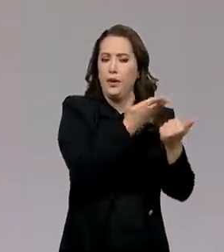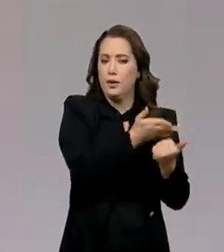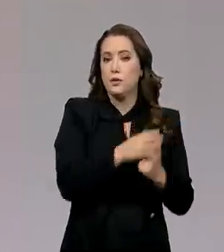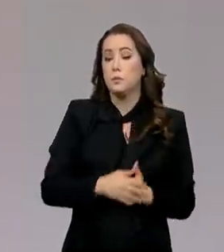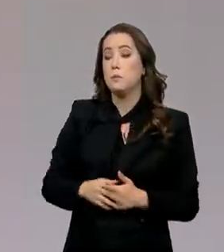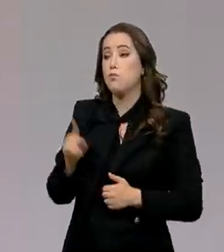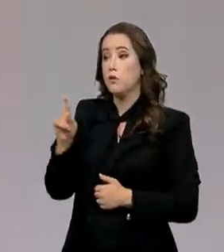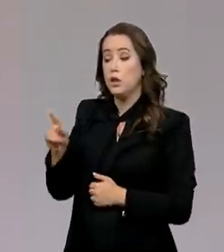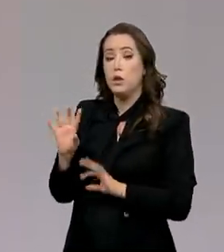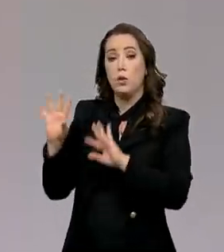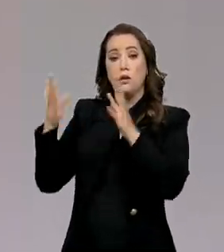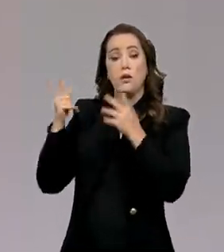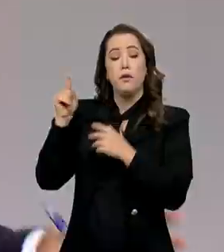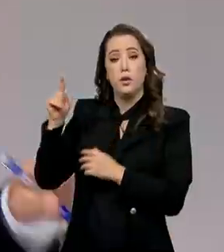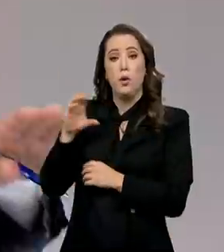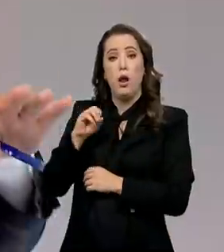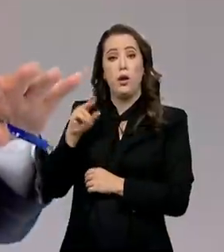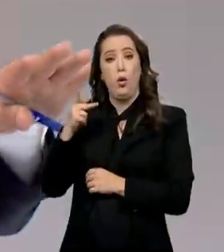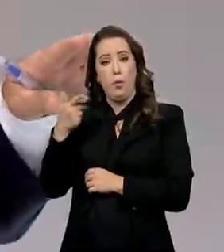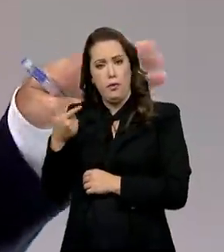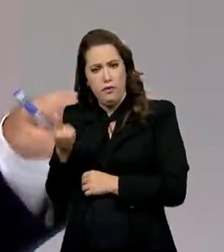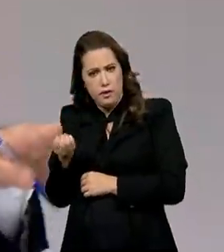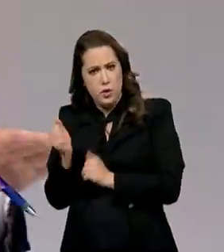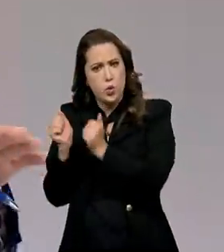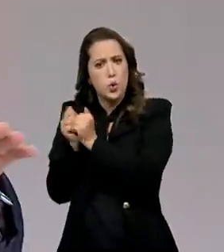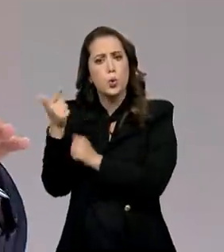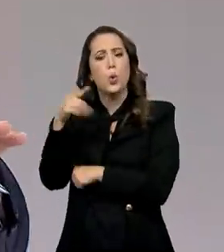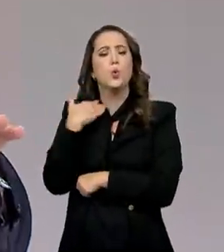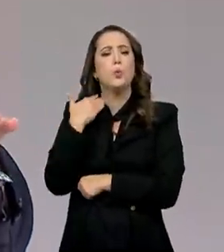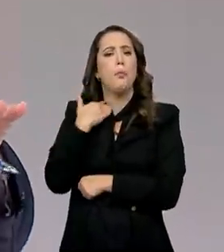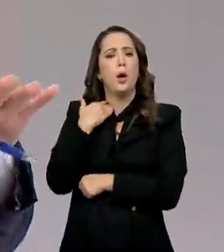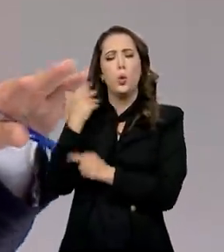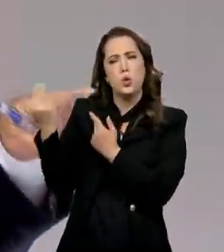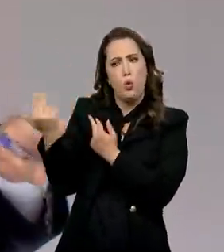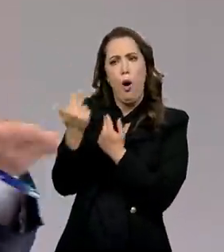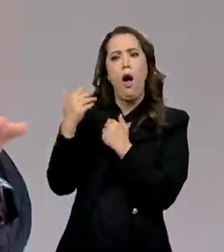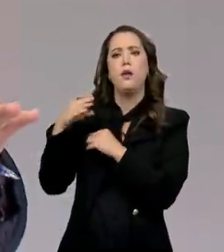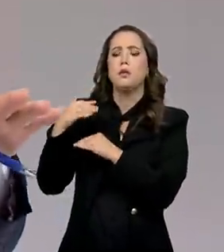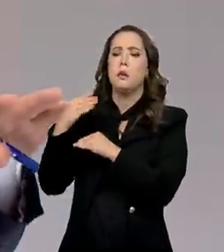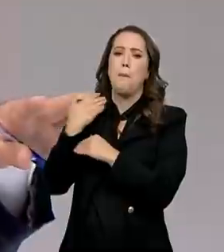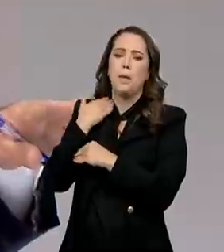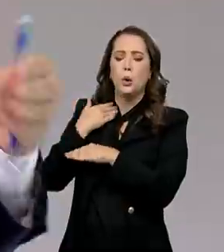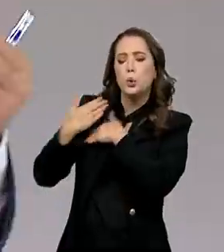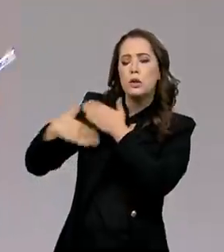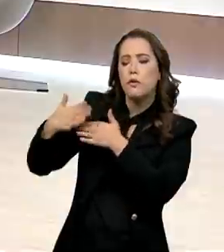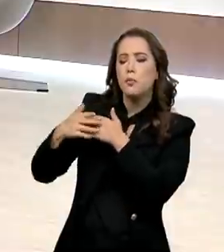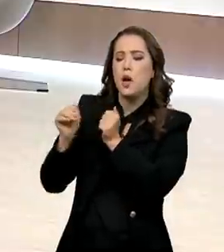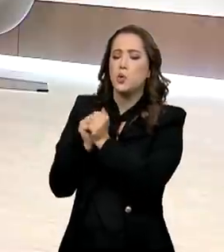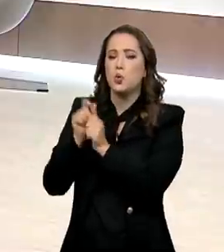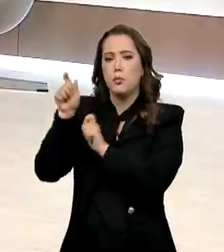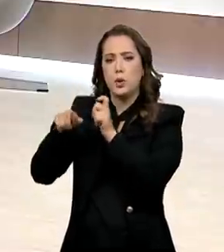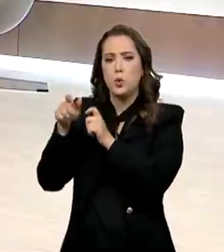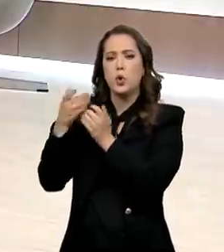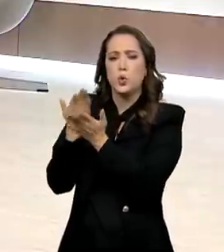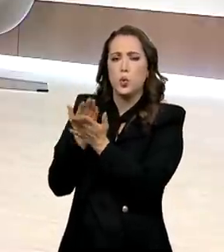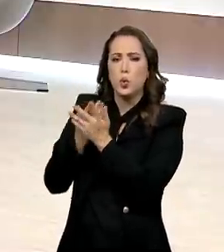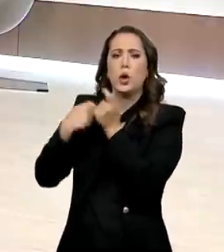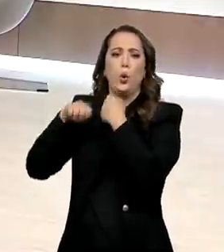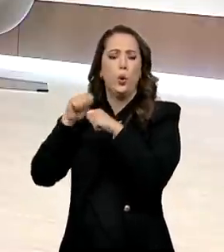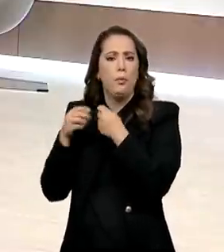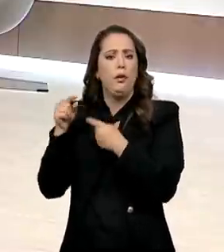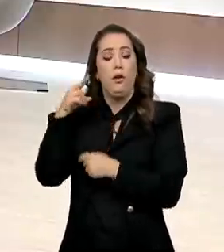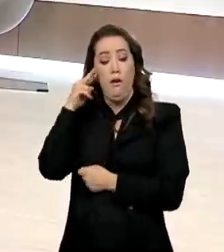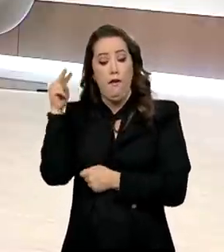COP26 com outros bancos de desenvolvimento, economistas, investidores, eles veem no Brasil